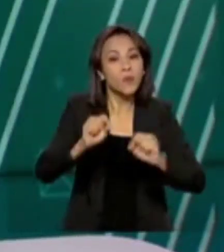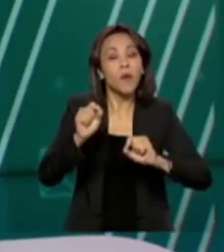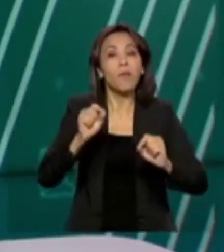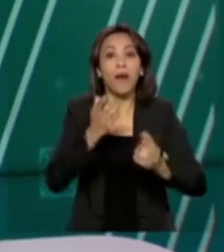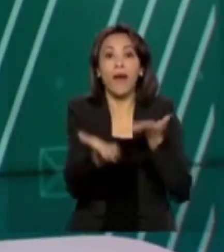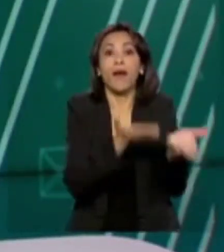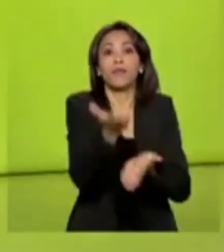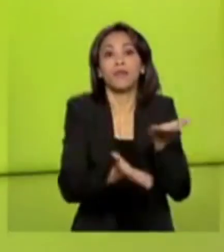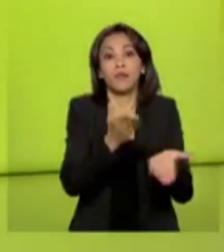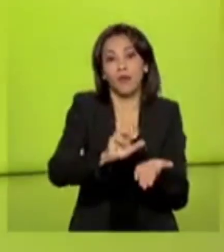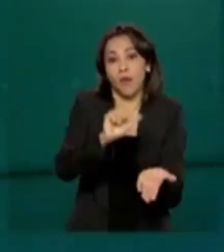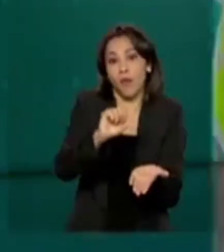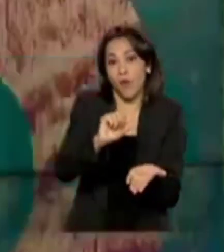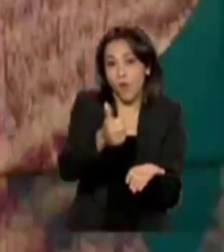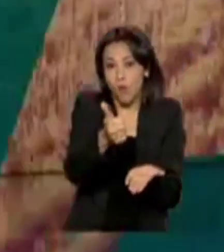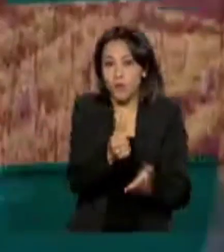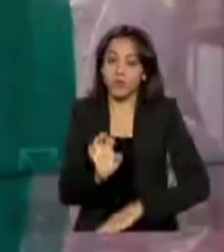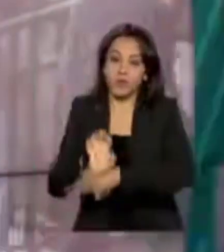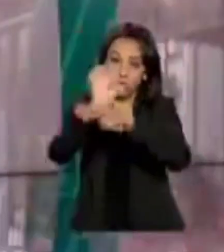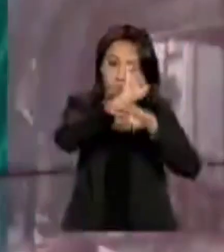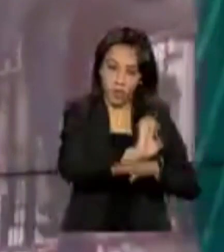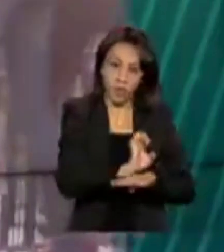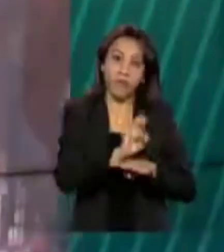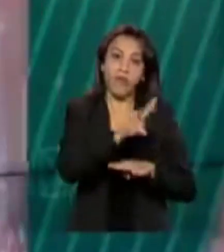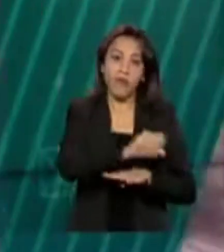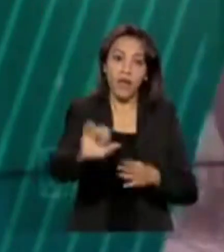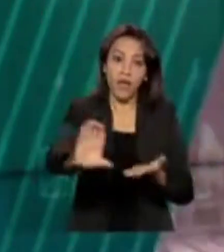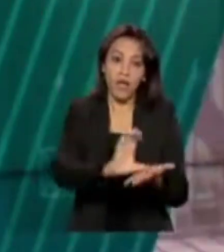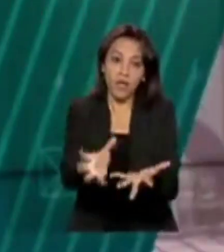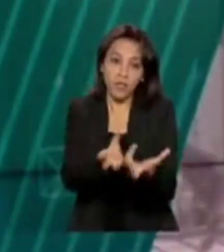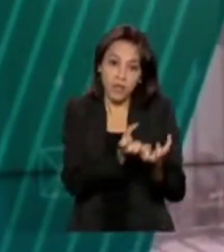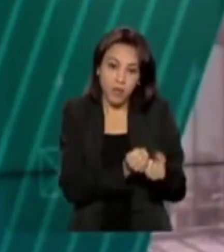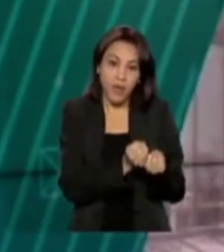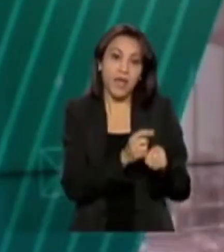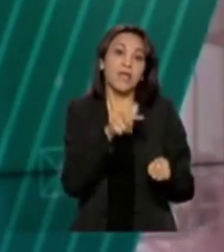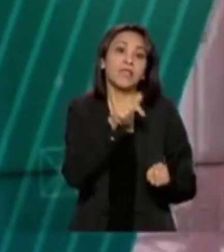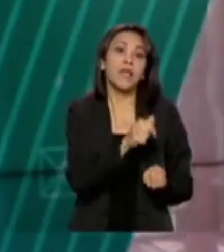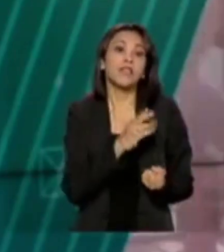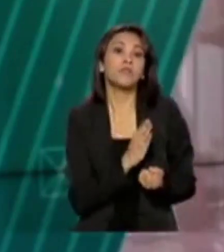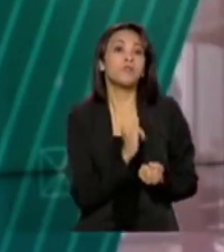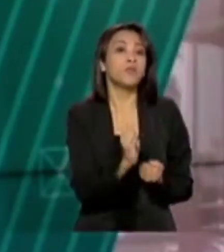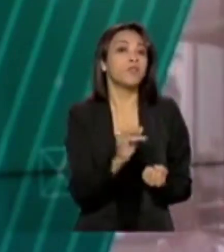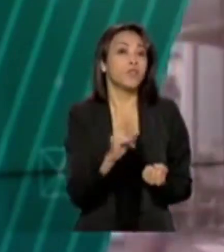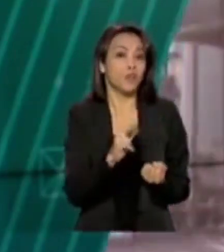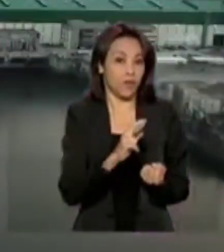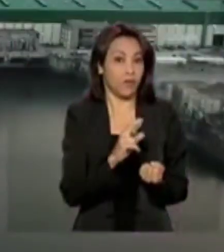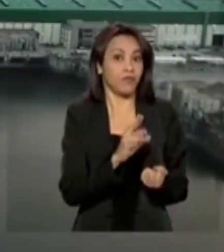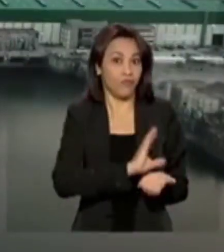11 estados. As usinas vão receber cerca de 7 bilhões de reais em investimentos.